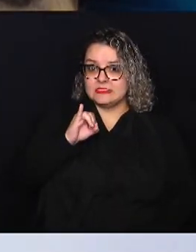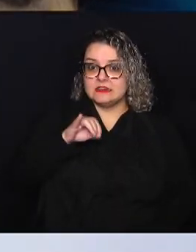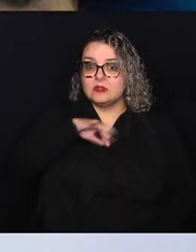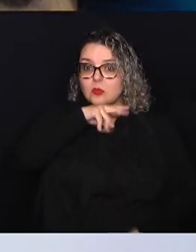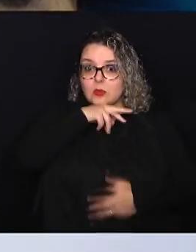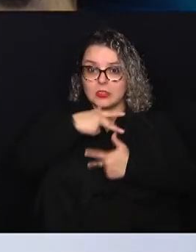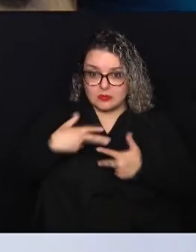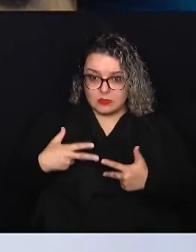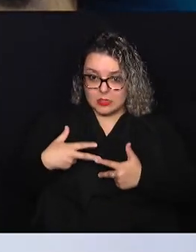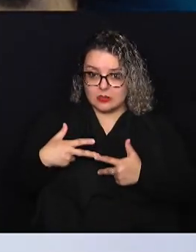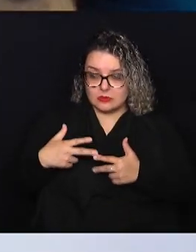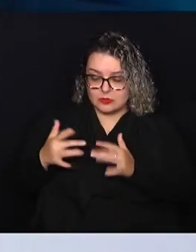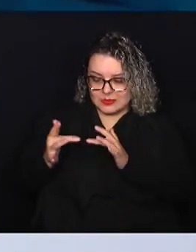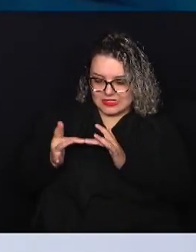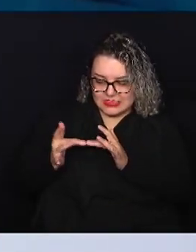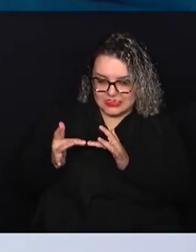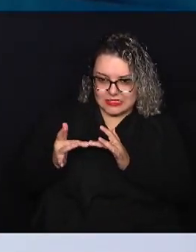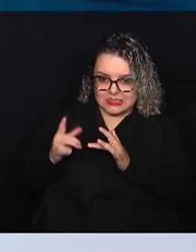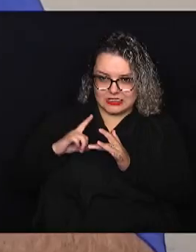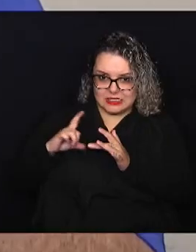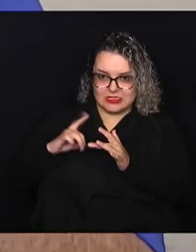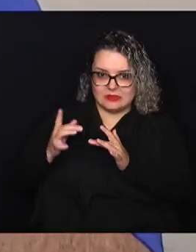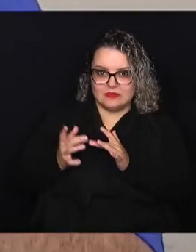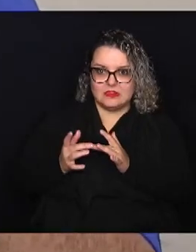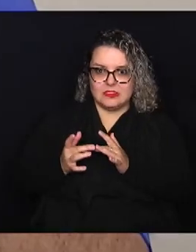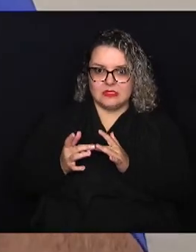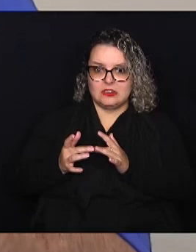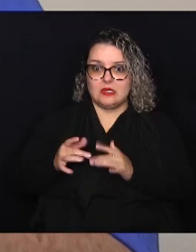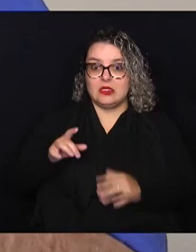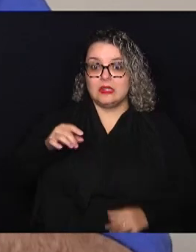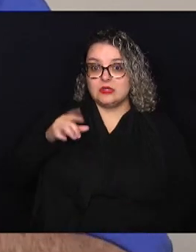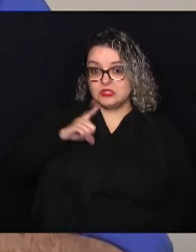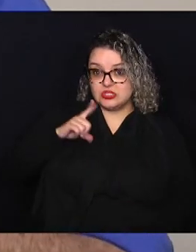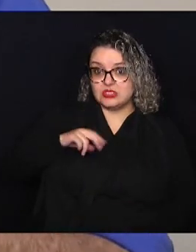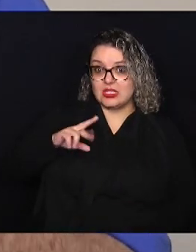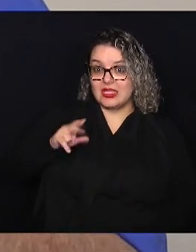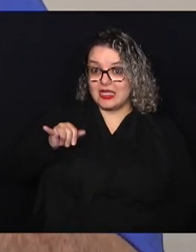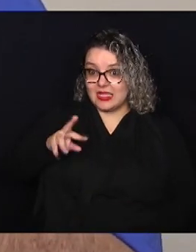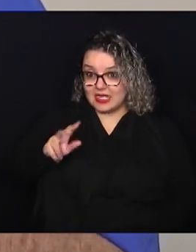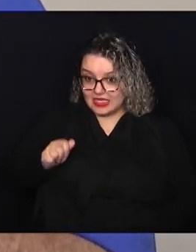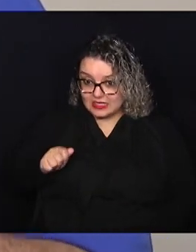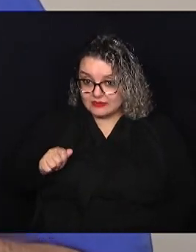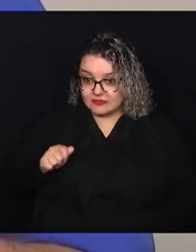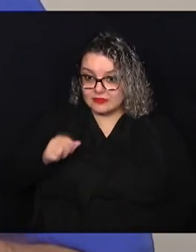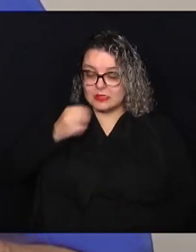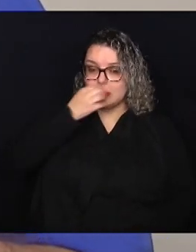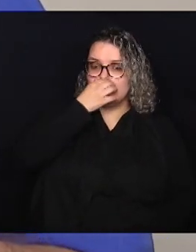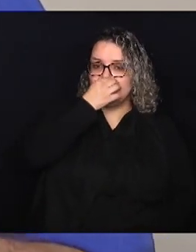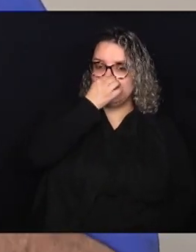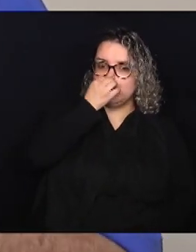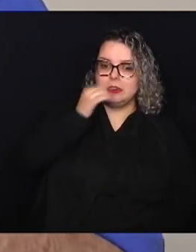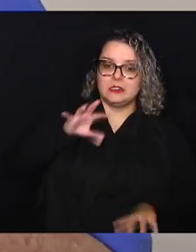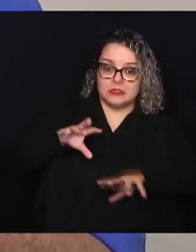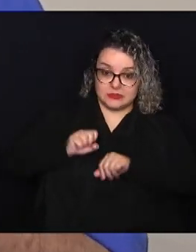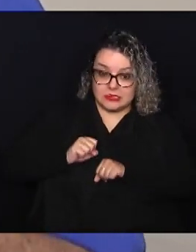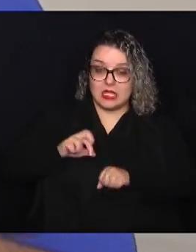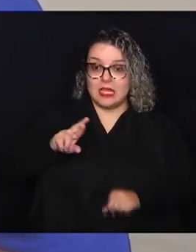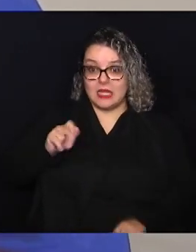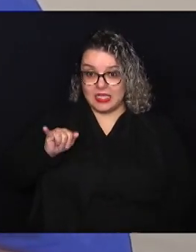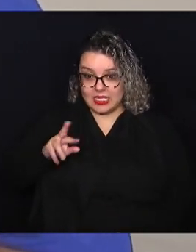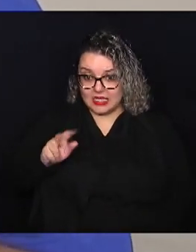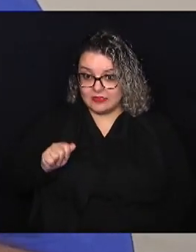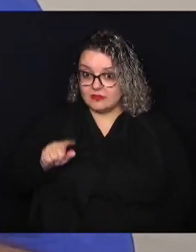com quem ele teve contato era raivoso, ele contraiu a raiva e não